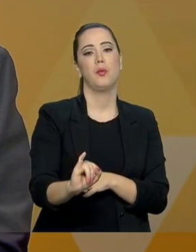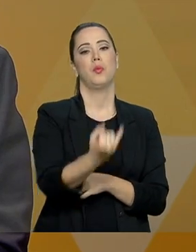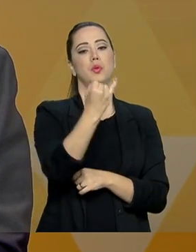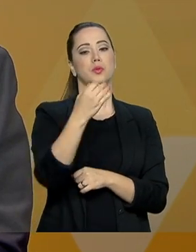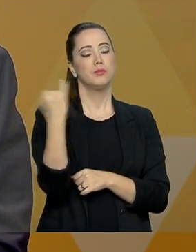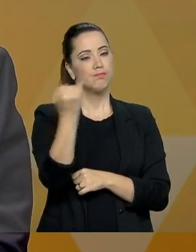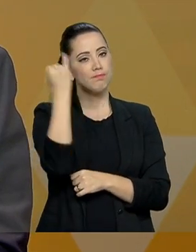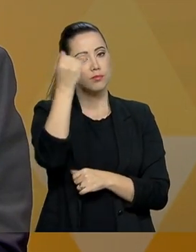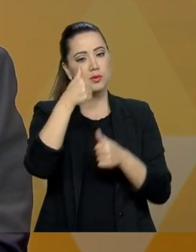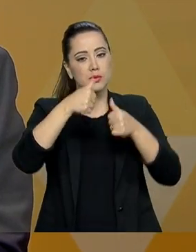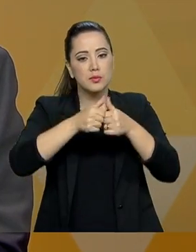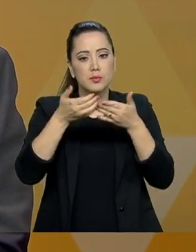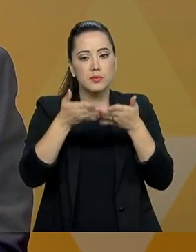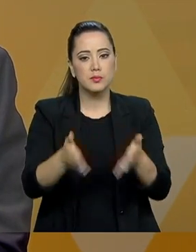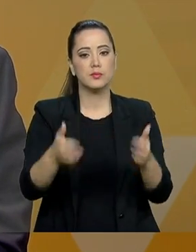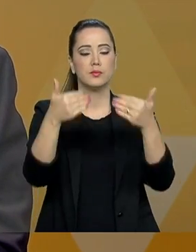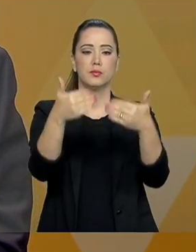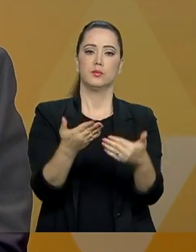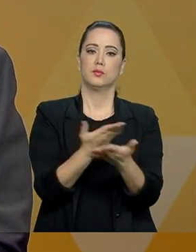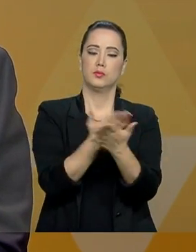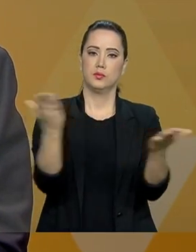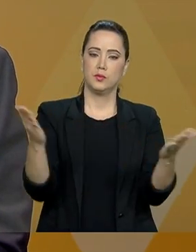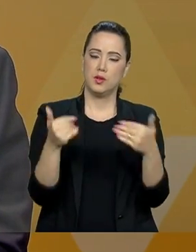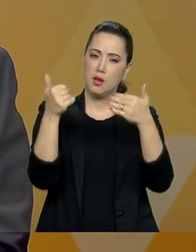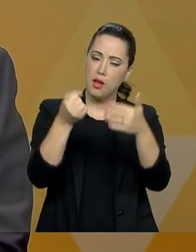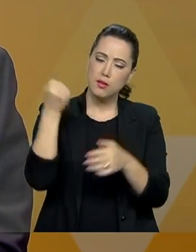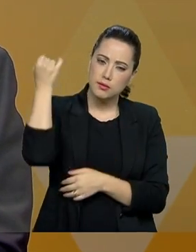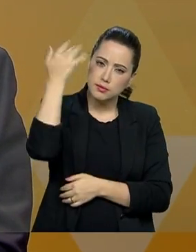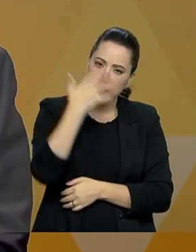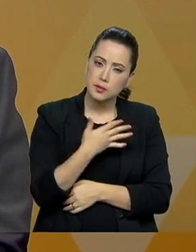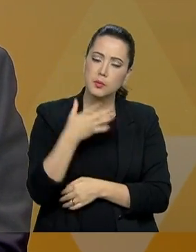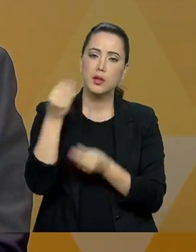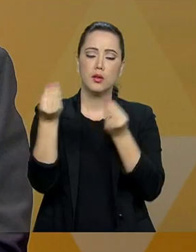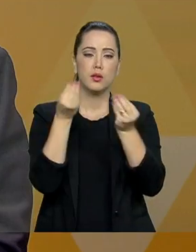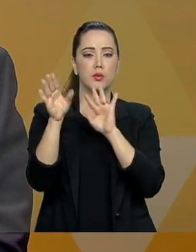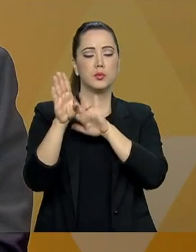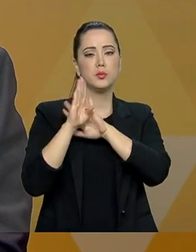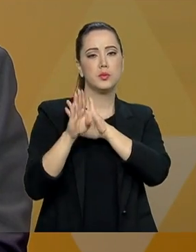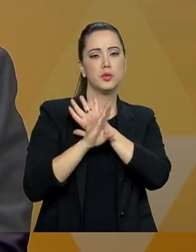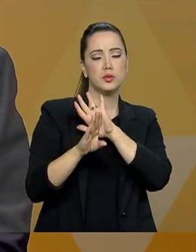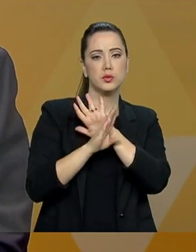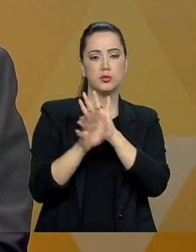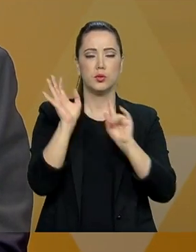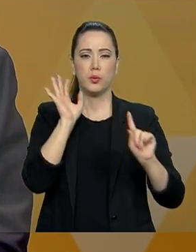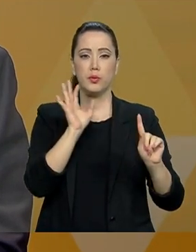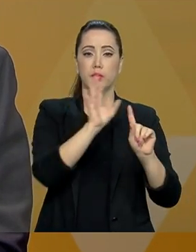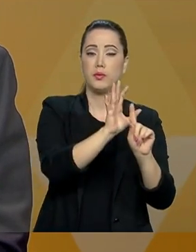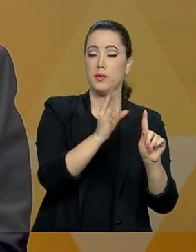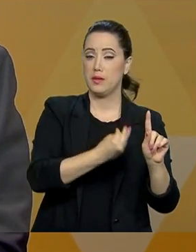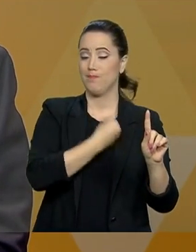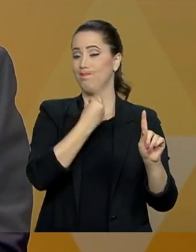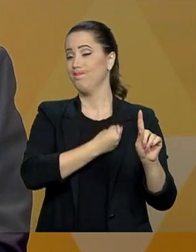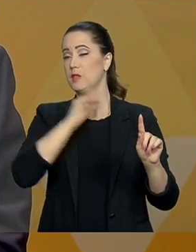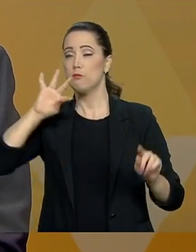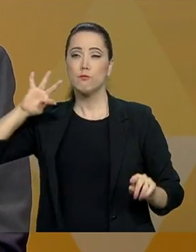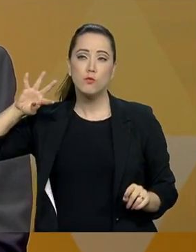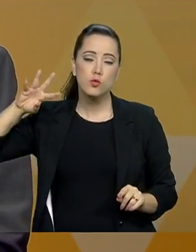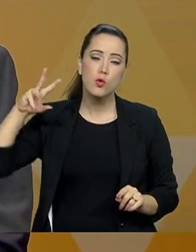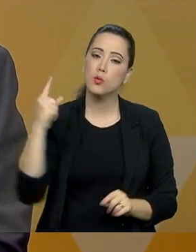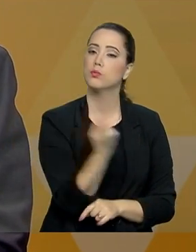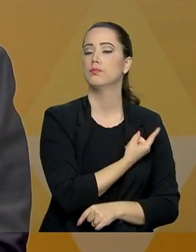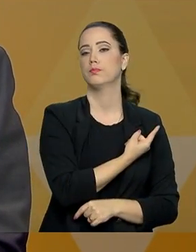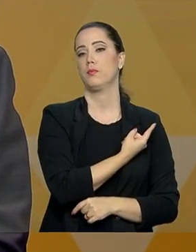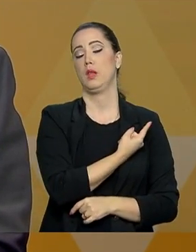estarmos aqui diante dos telespectadores para explicar um pouco a respeito desse projeto que impacta a vida de todo mundo. E respondendo